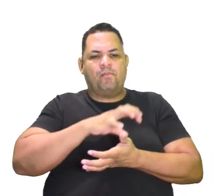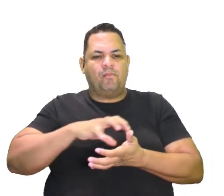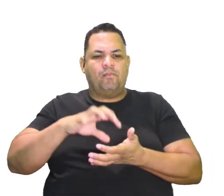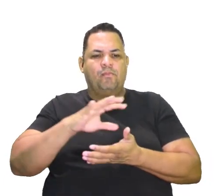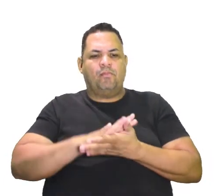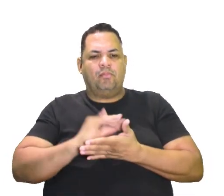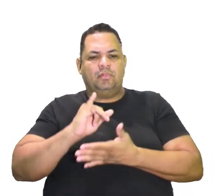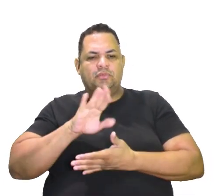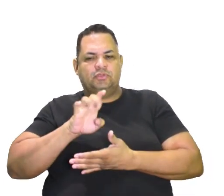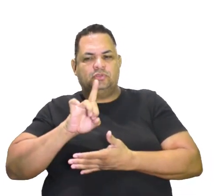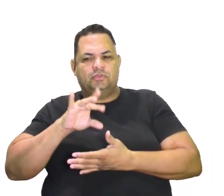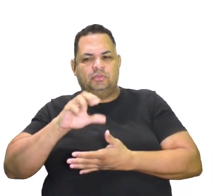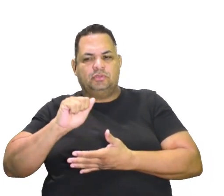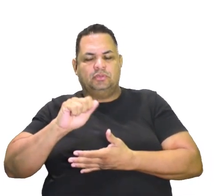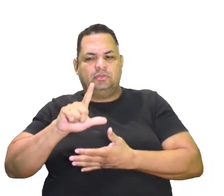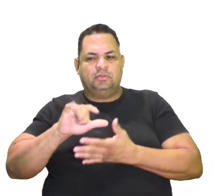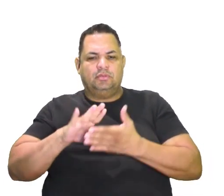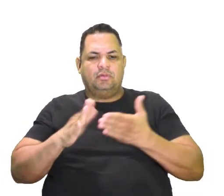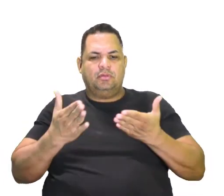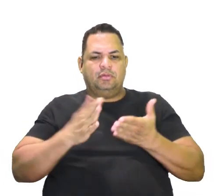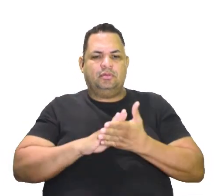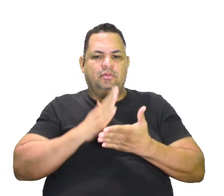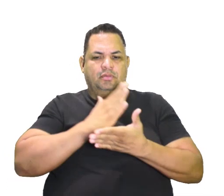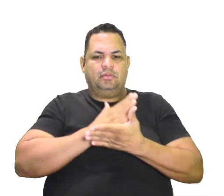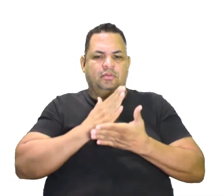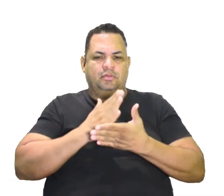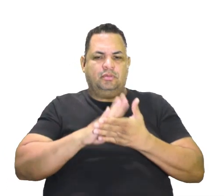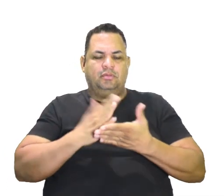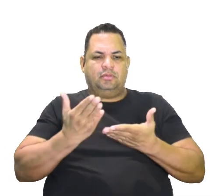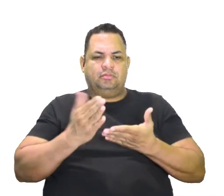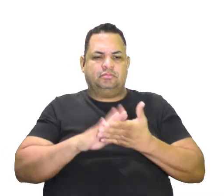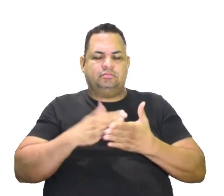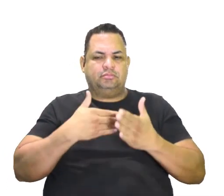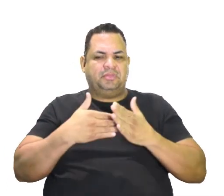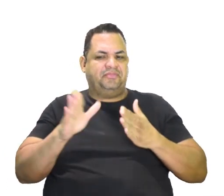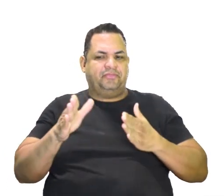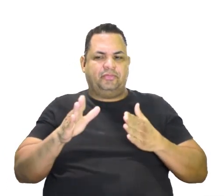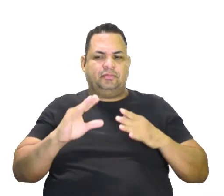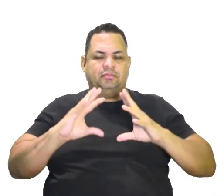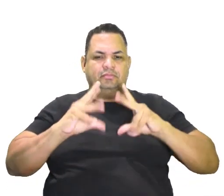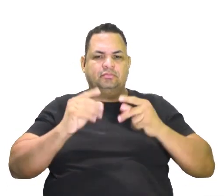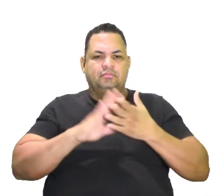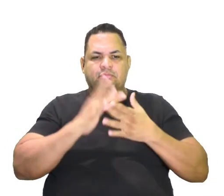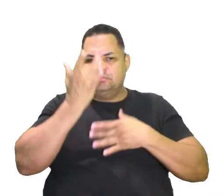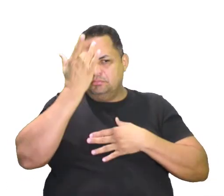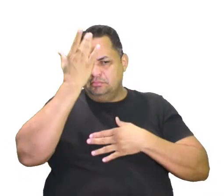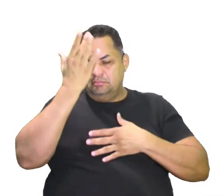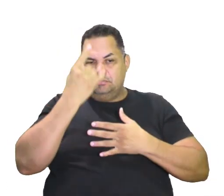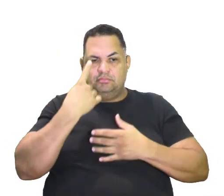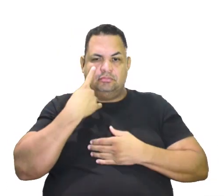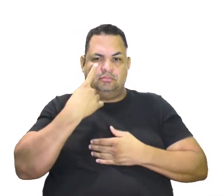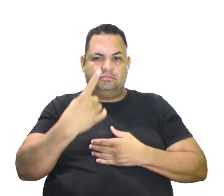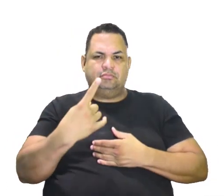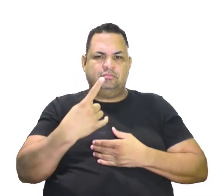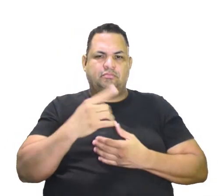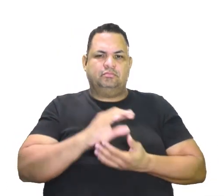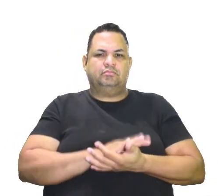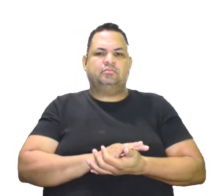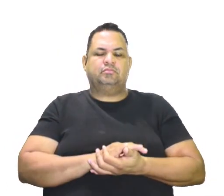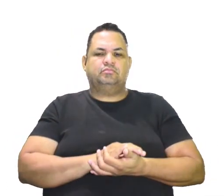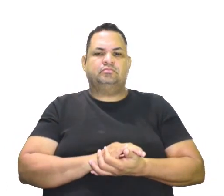Revolução industrial, especialização salarial, nada a ver. Então, facilmente a gente já vê que,